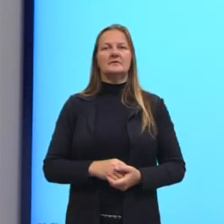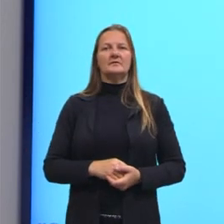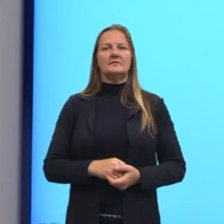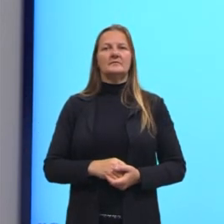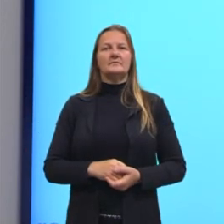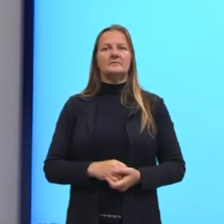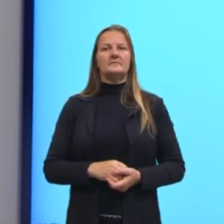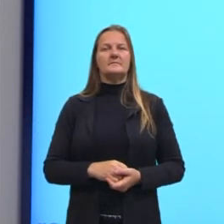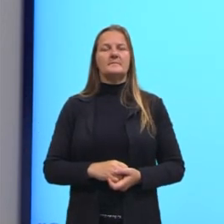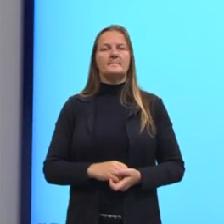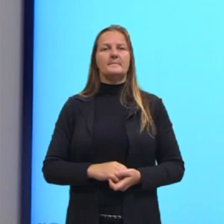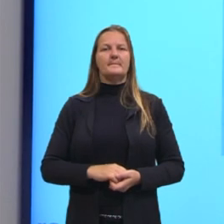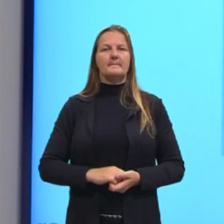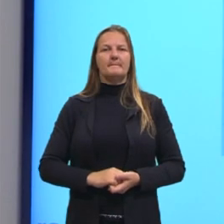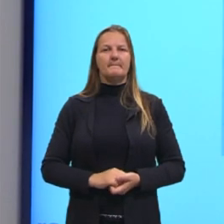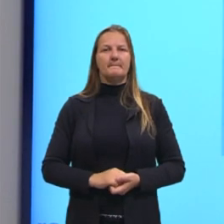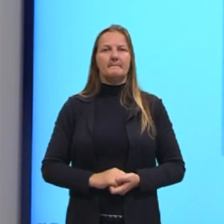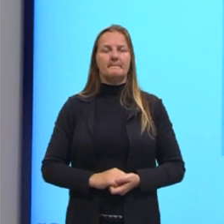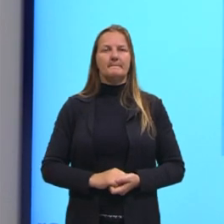o número.